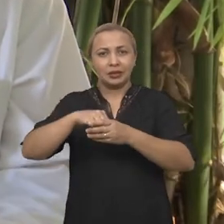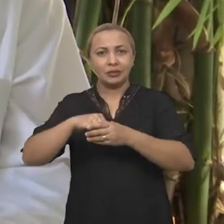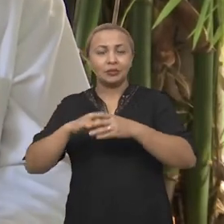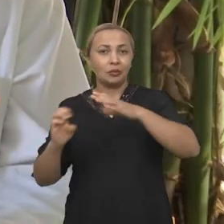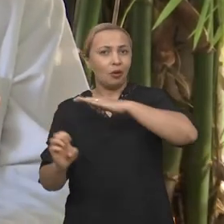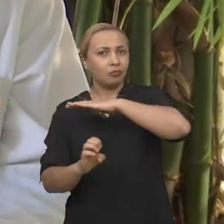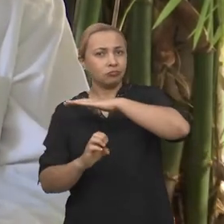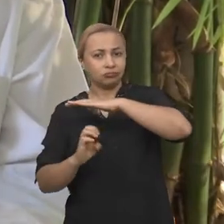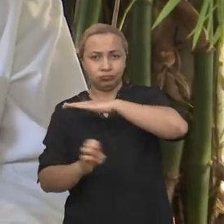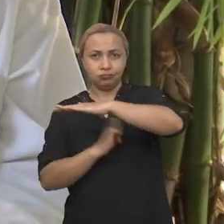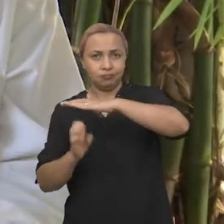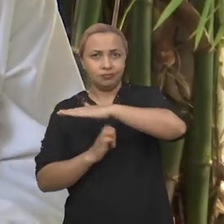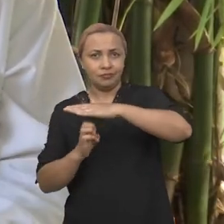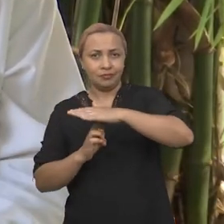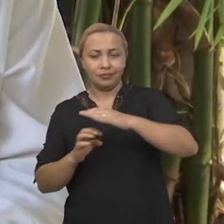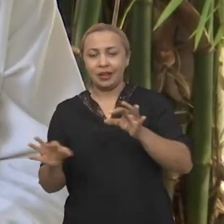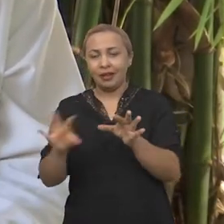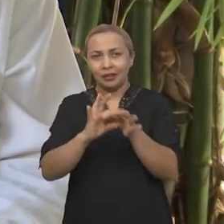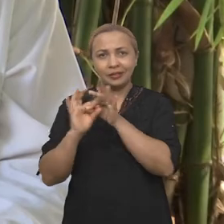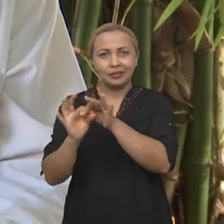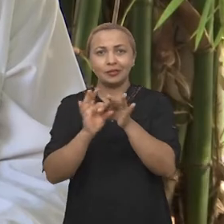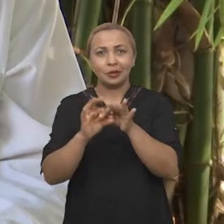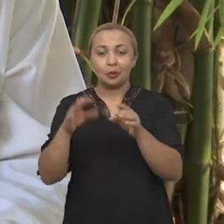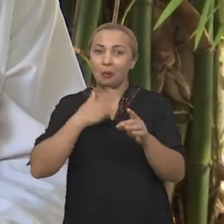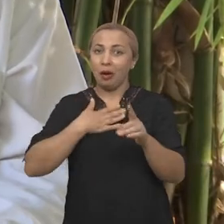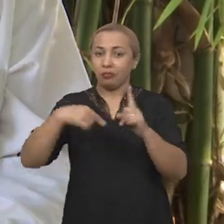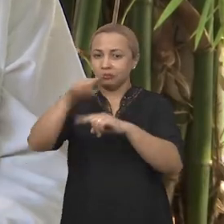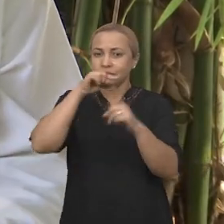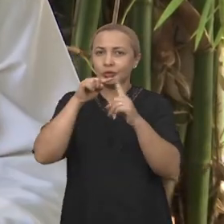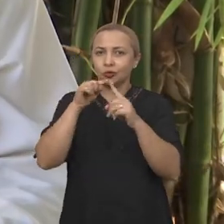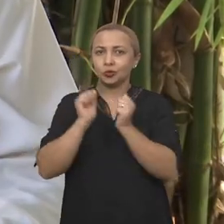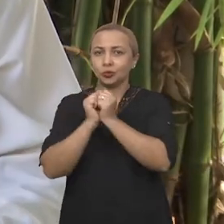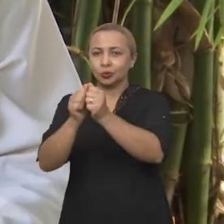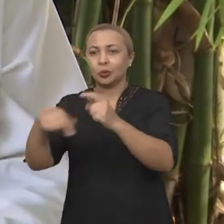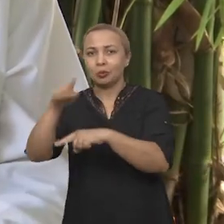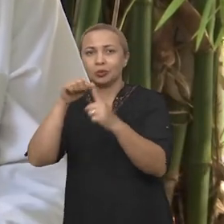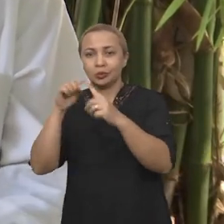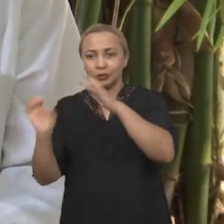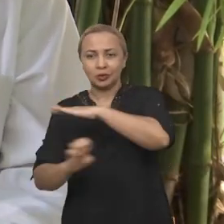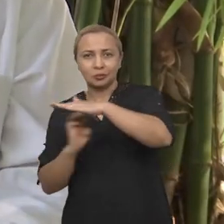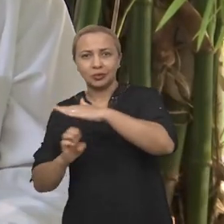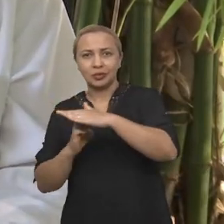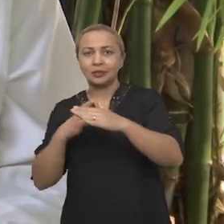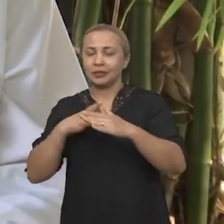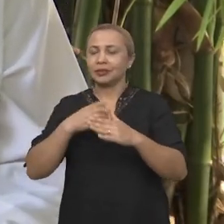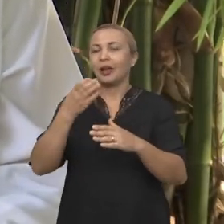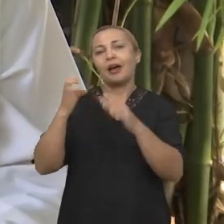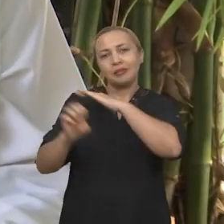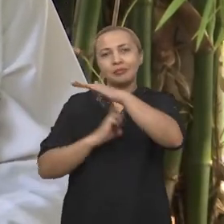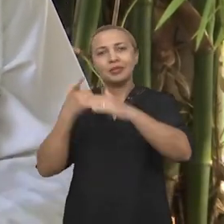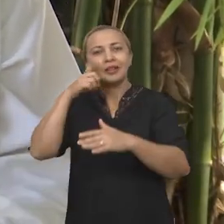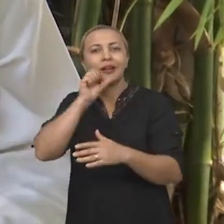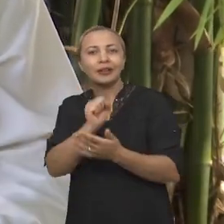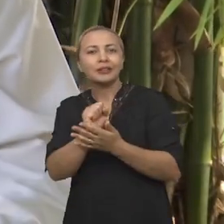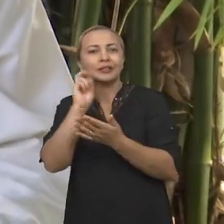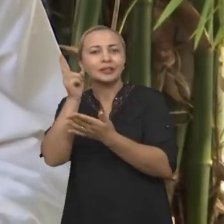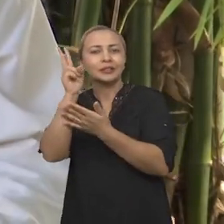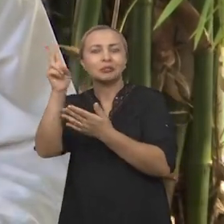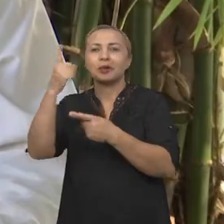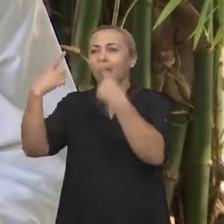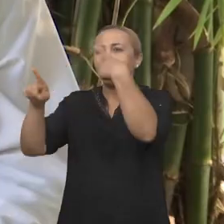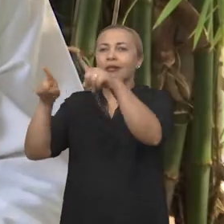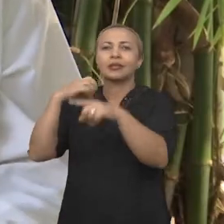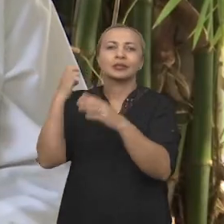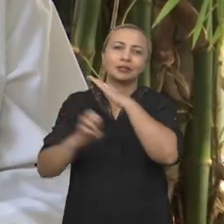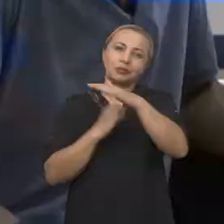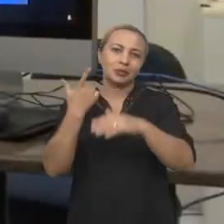os meus objetivos, aliados com os objetivos da empresa, vai fazer por onde a empresa vinha ter uma vantagem que as outras